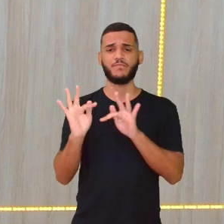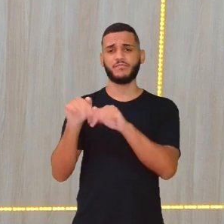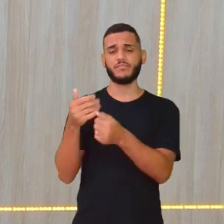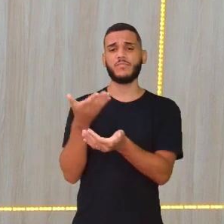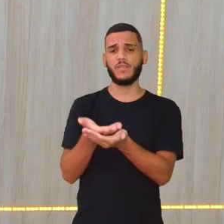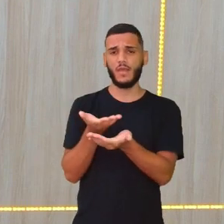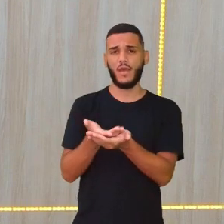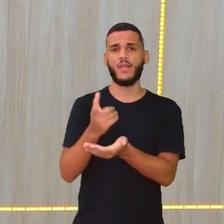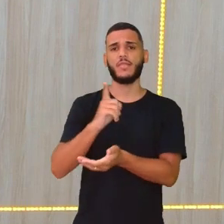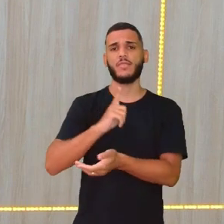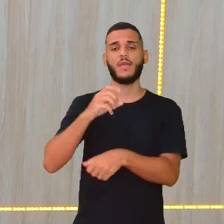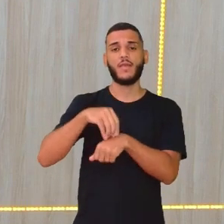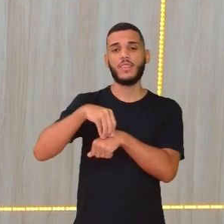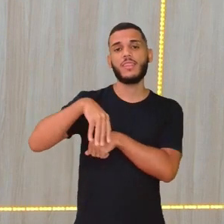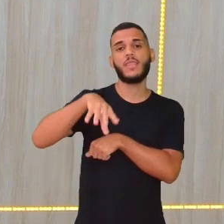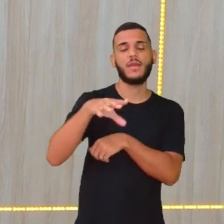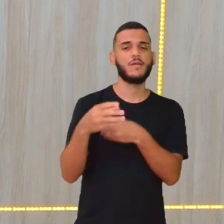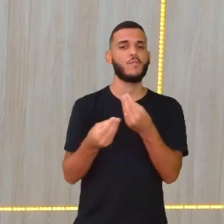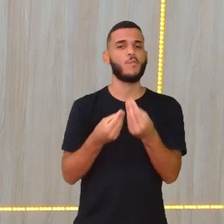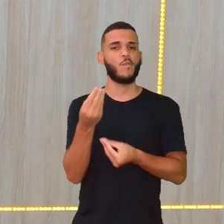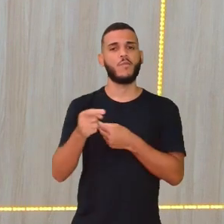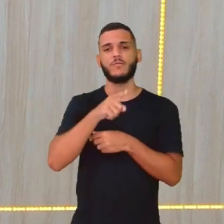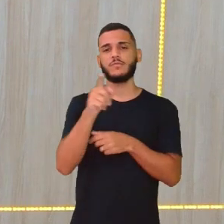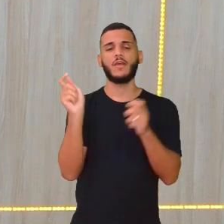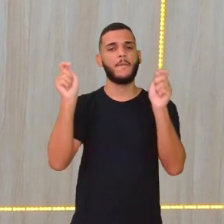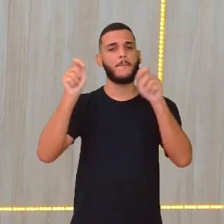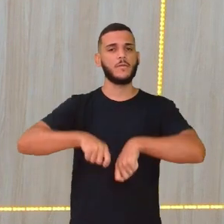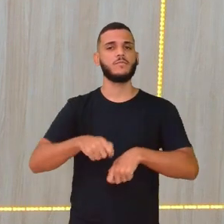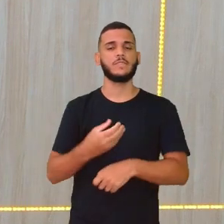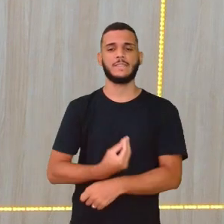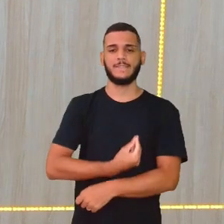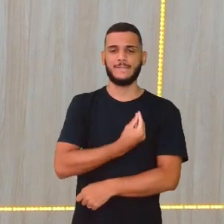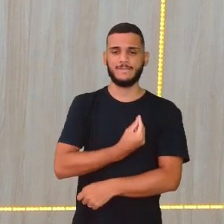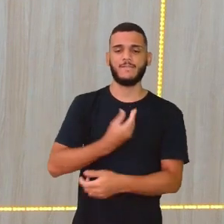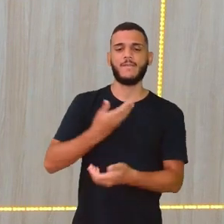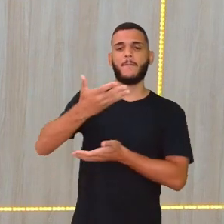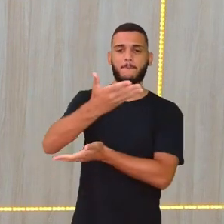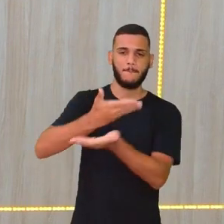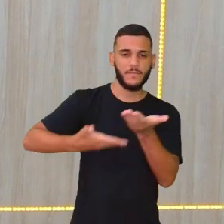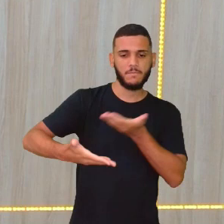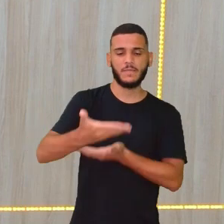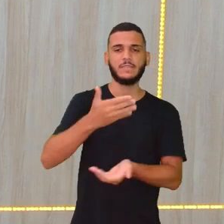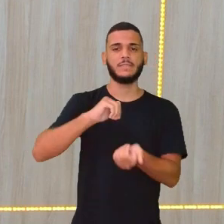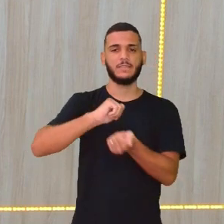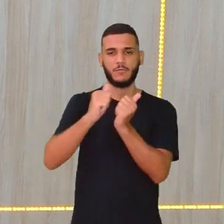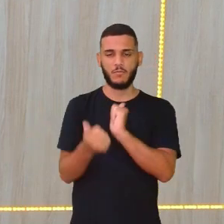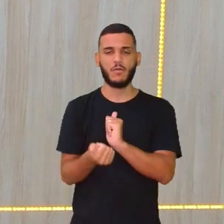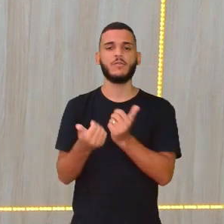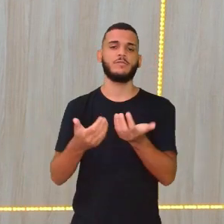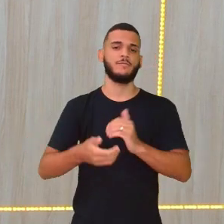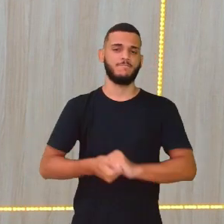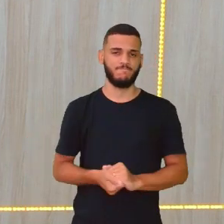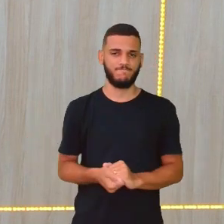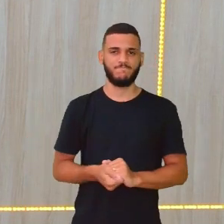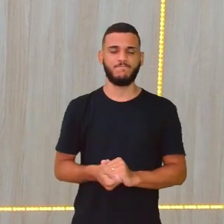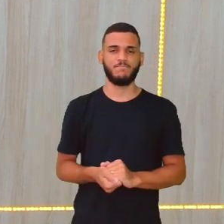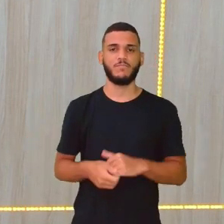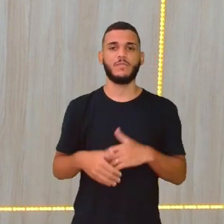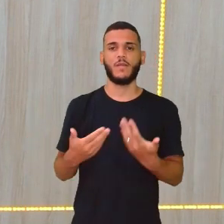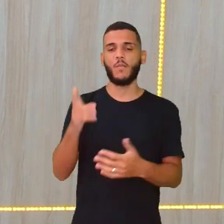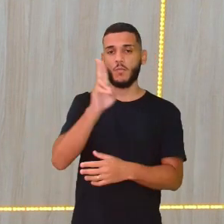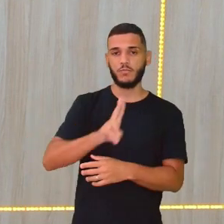ainda tem uma dica de como vocês podem vivenciar esse esporte de uma forma adaptada, né?